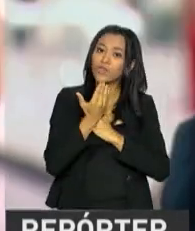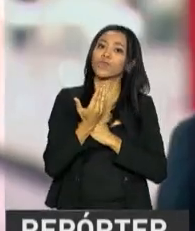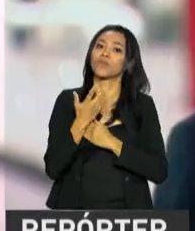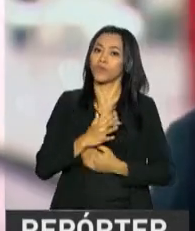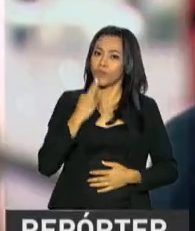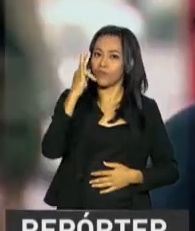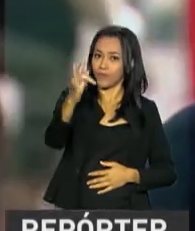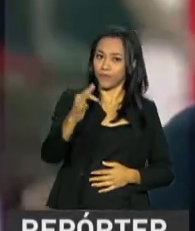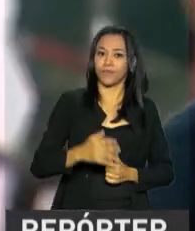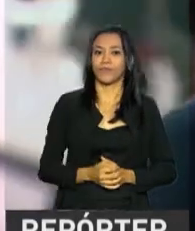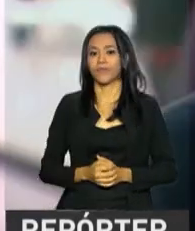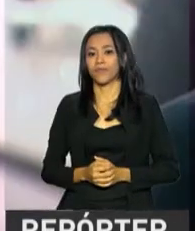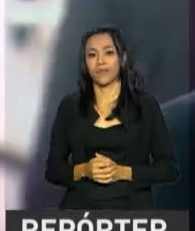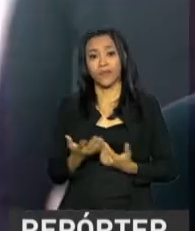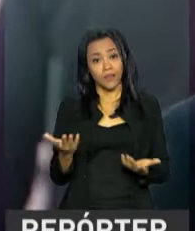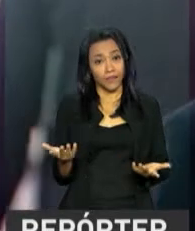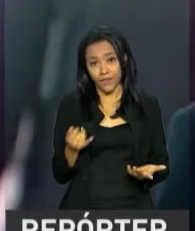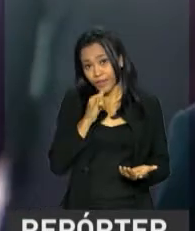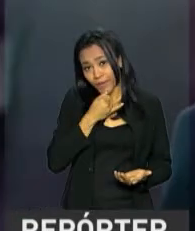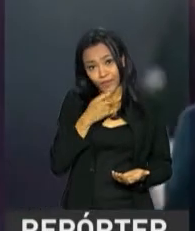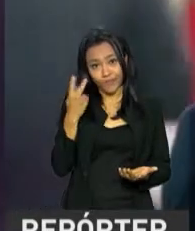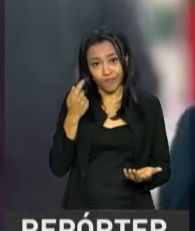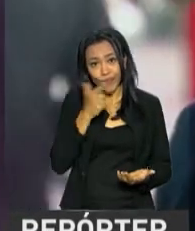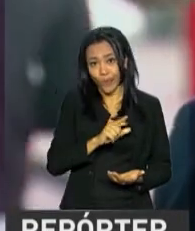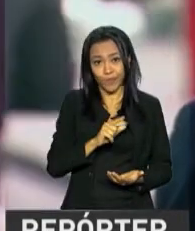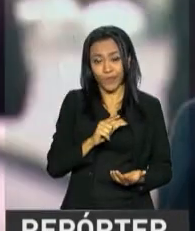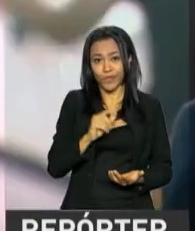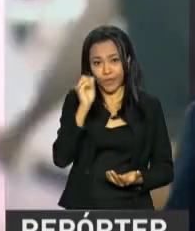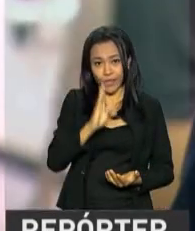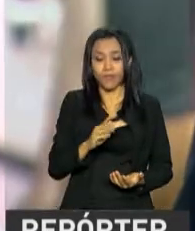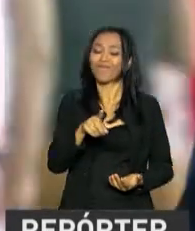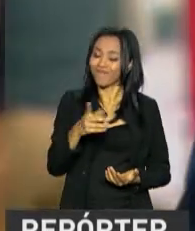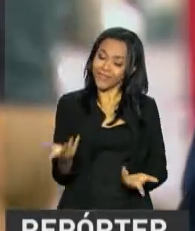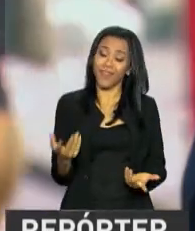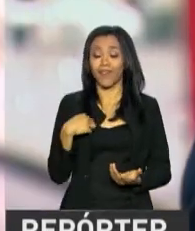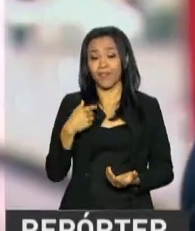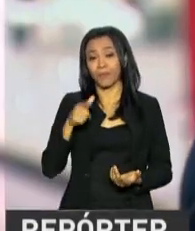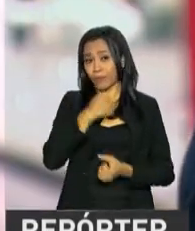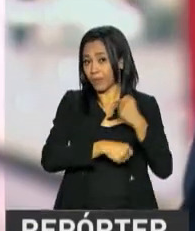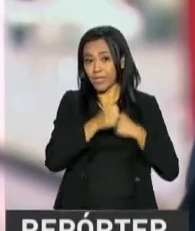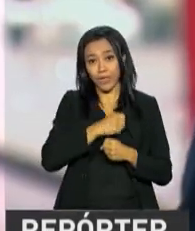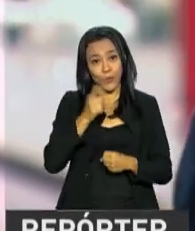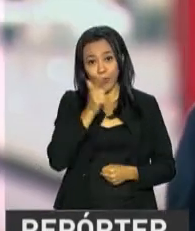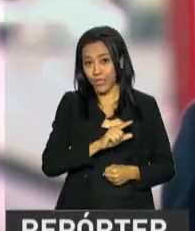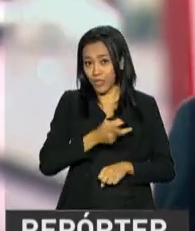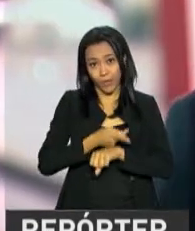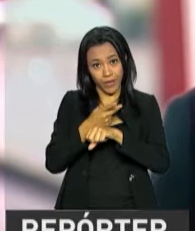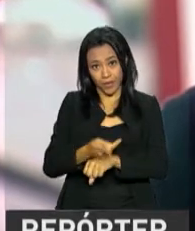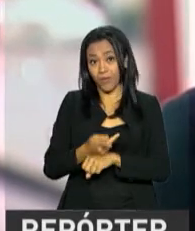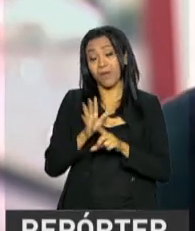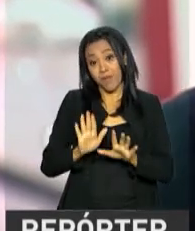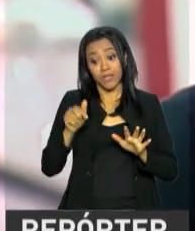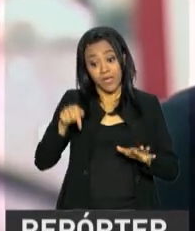o nosso futuro. Infelizmente não deu para o Brasil, né? É, no ano passado nós não conseguimos levar o prêmio internacional, mas esse ano a gente torce